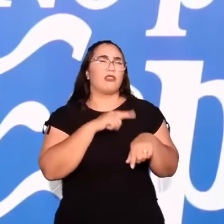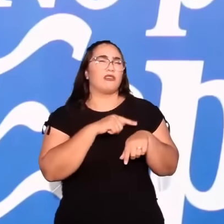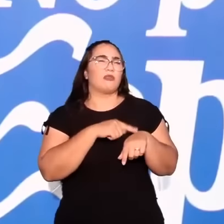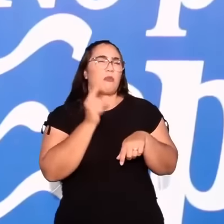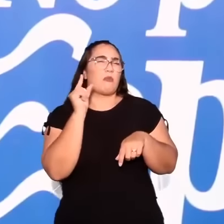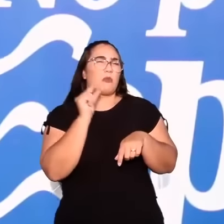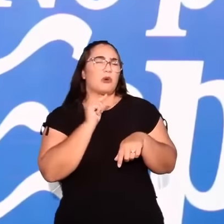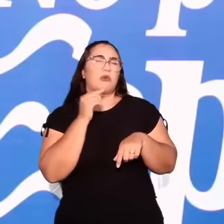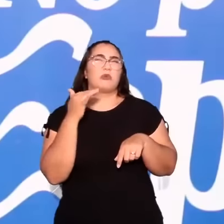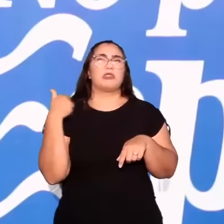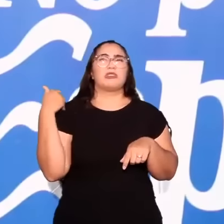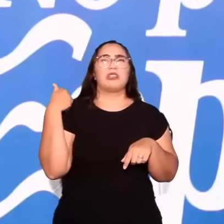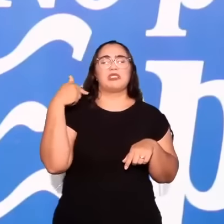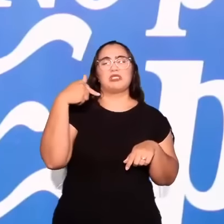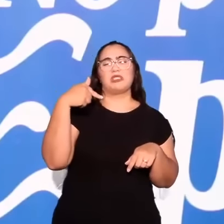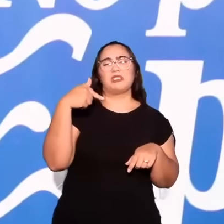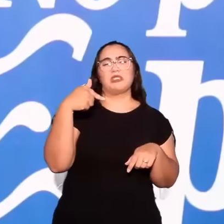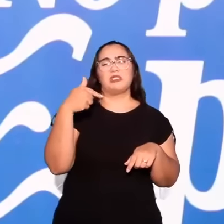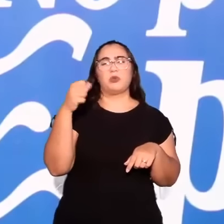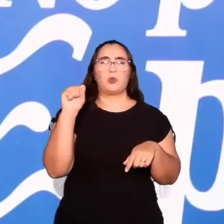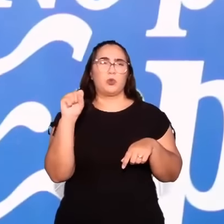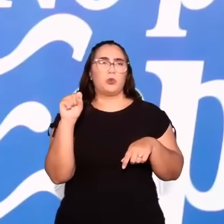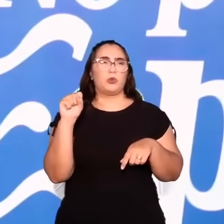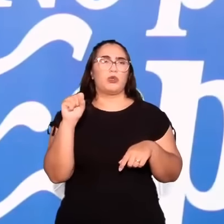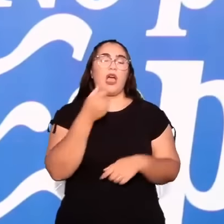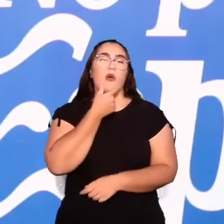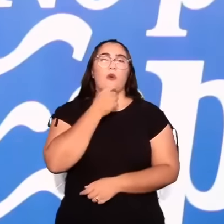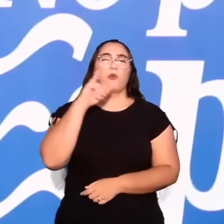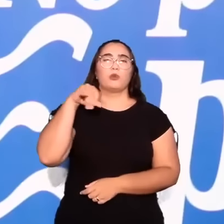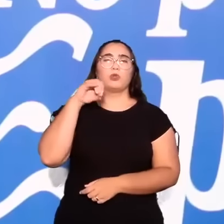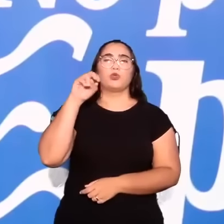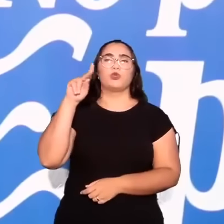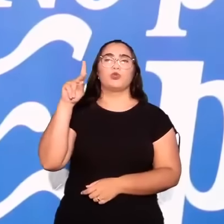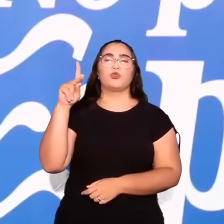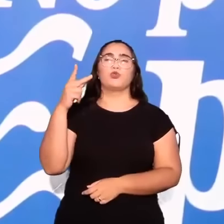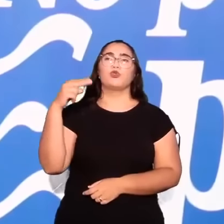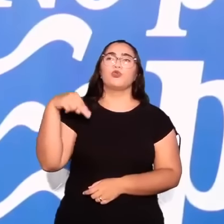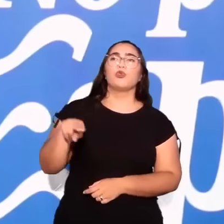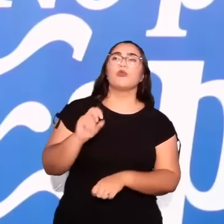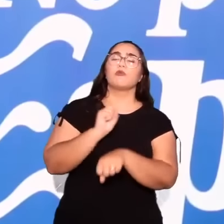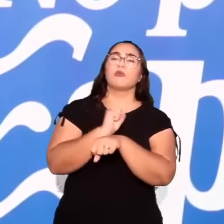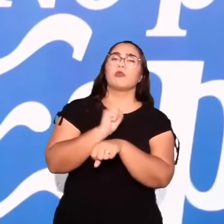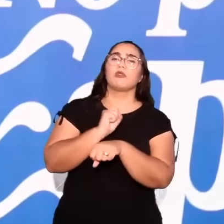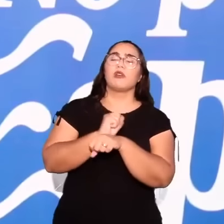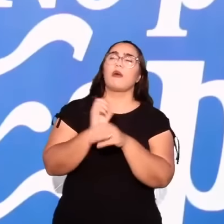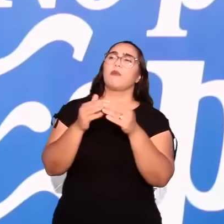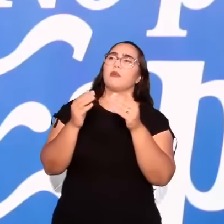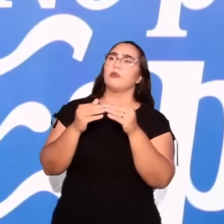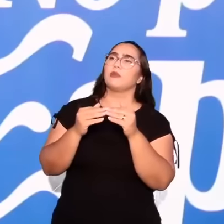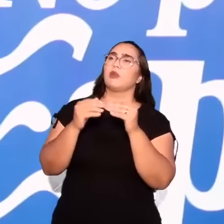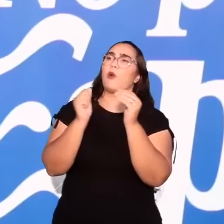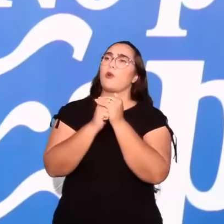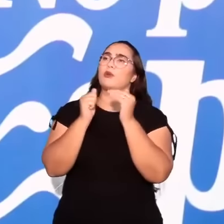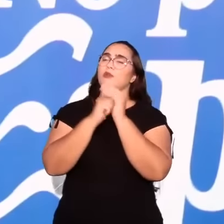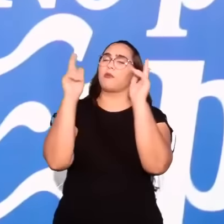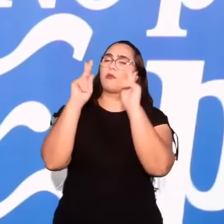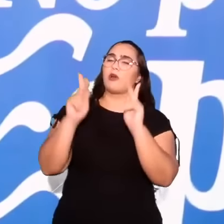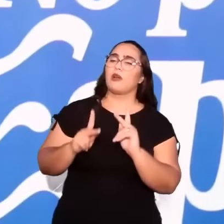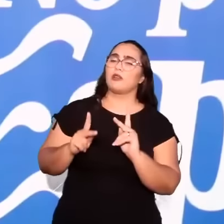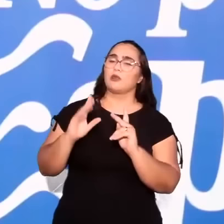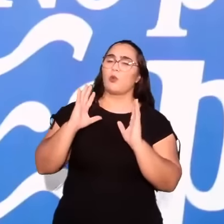uns 78, 82 anos. John esperando que ia visitar. Que ele pediu uma oração. Para ter paz. para ser curado.